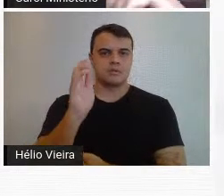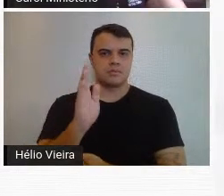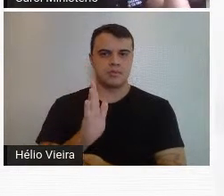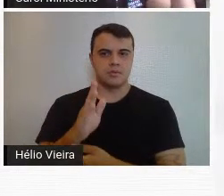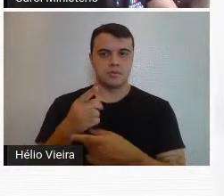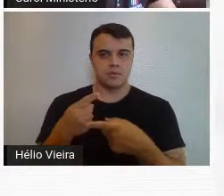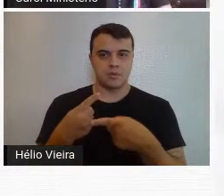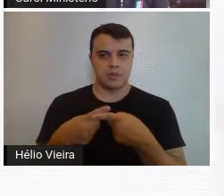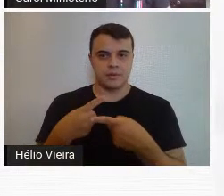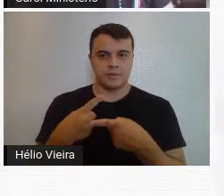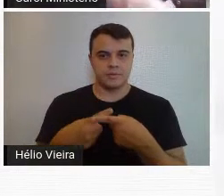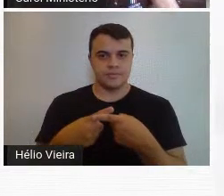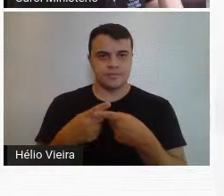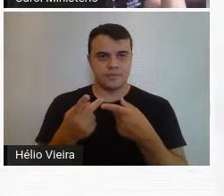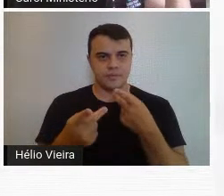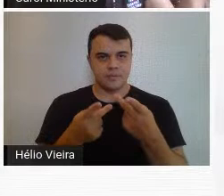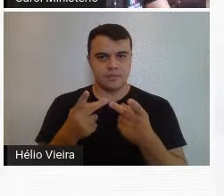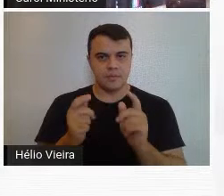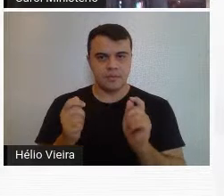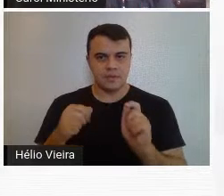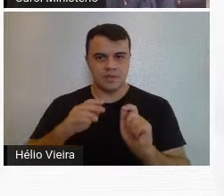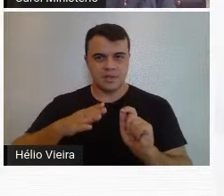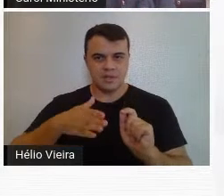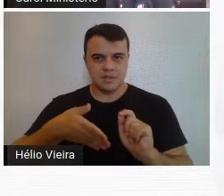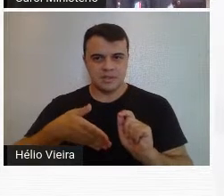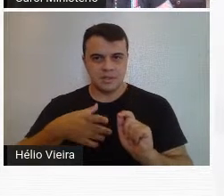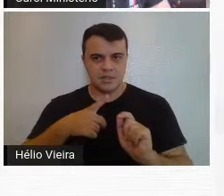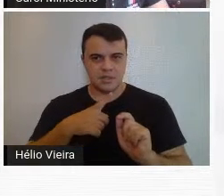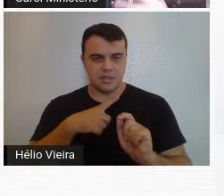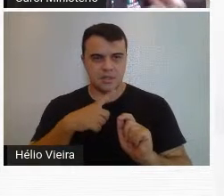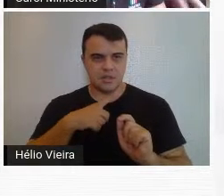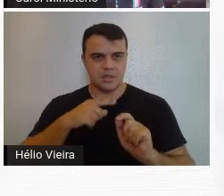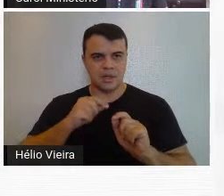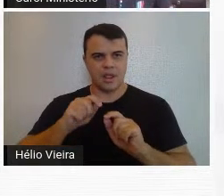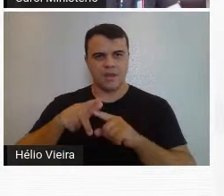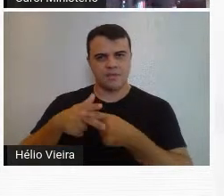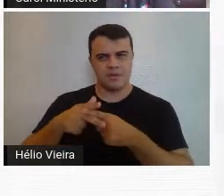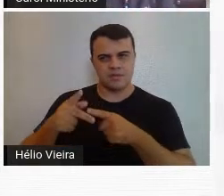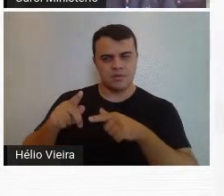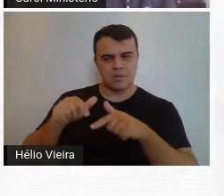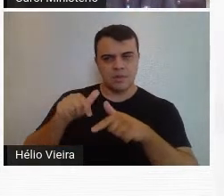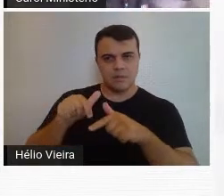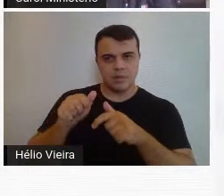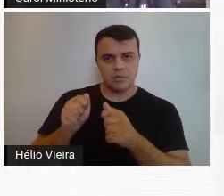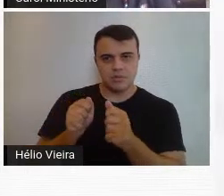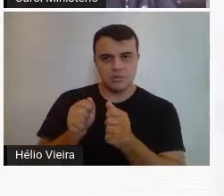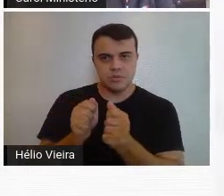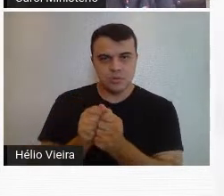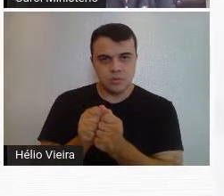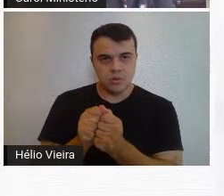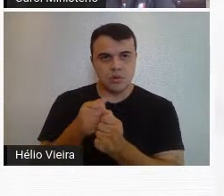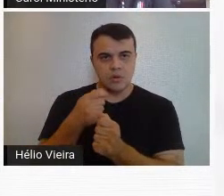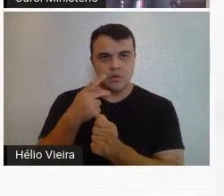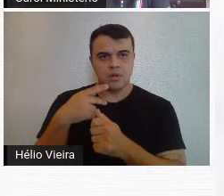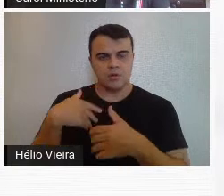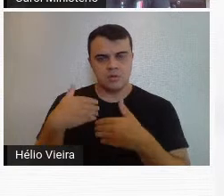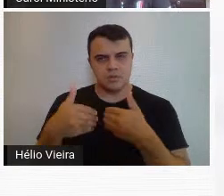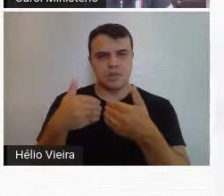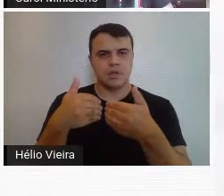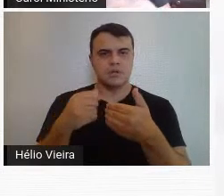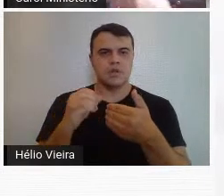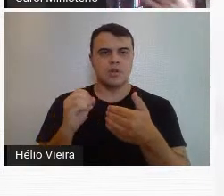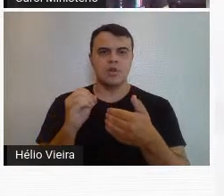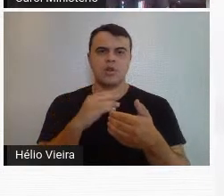porque os modernistas paulistas já tinham revisado seus trabalhos, se uniu, essas gerações foram unidas para